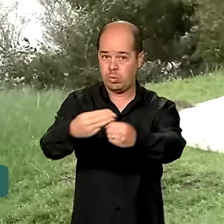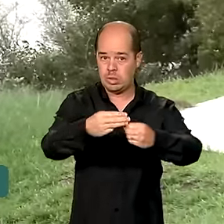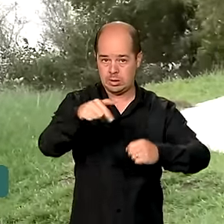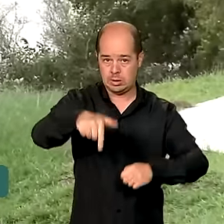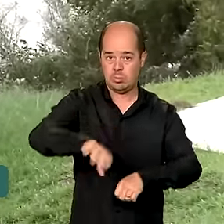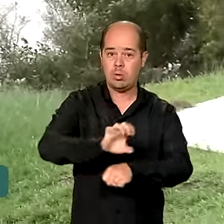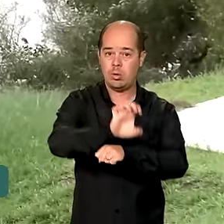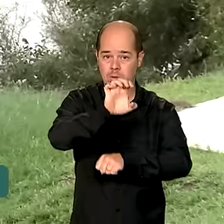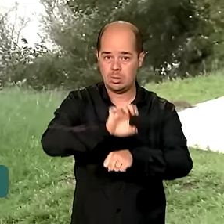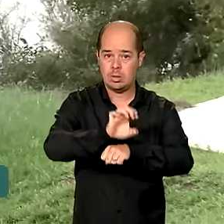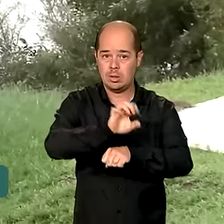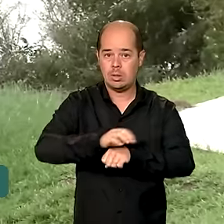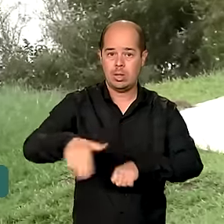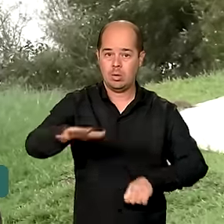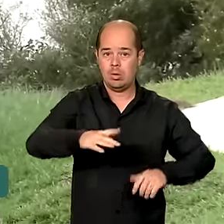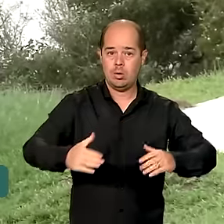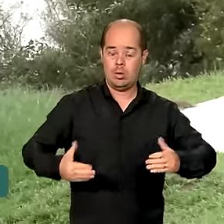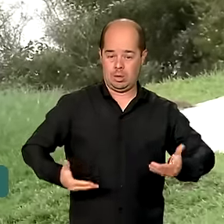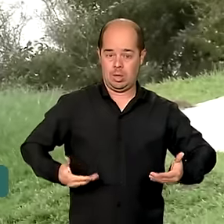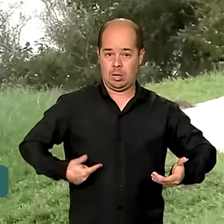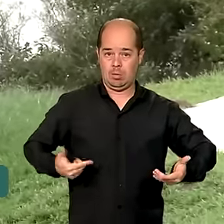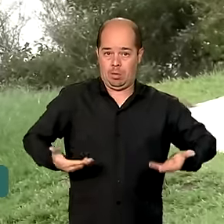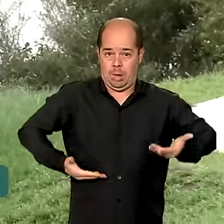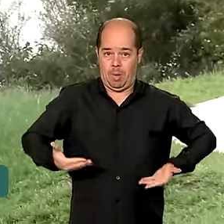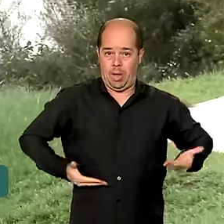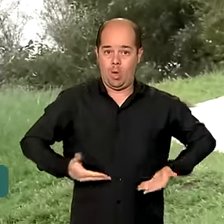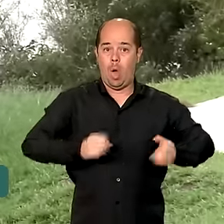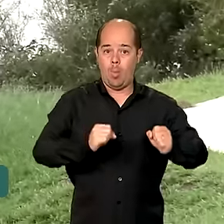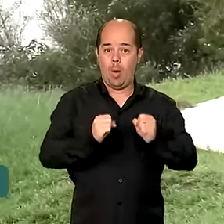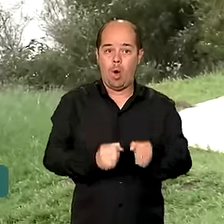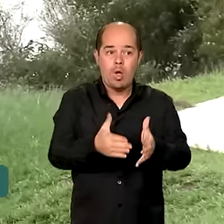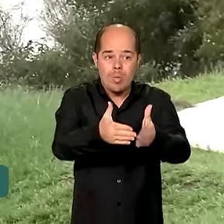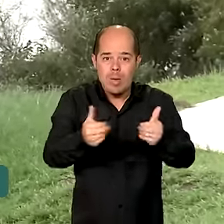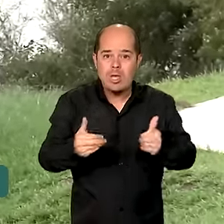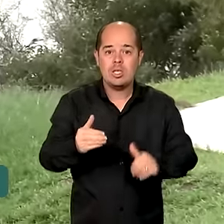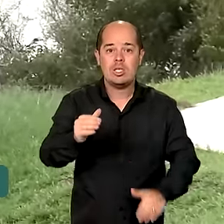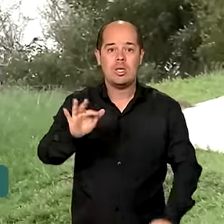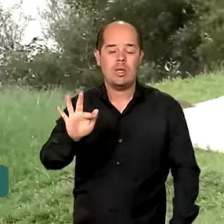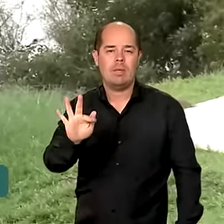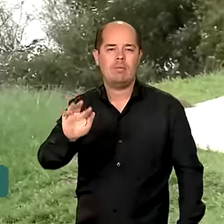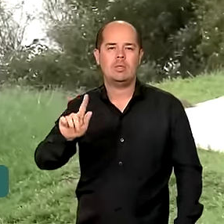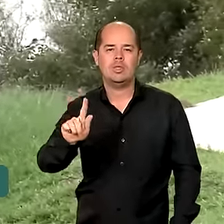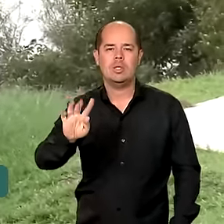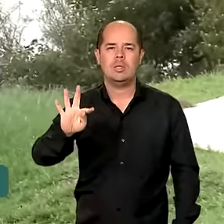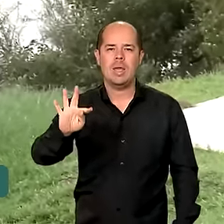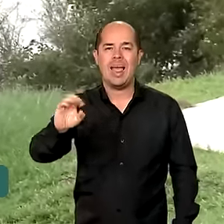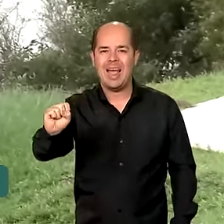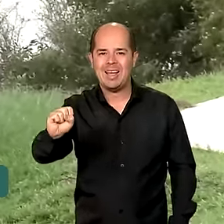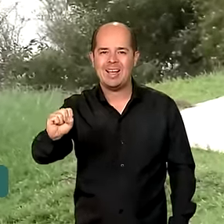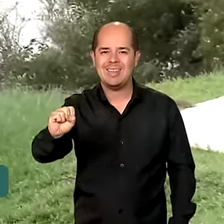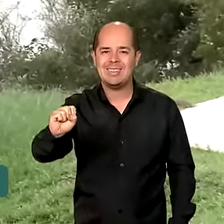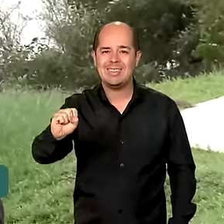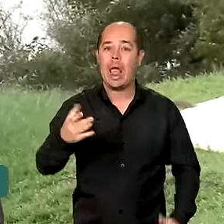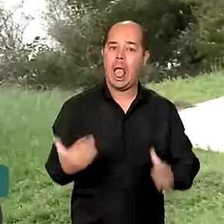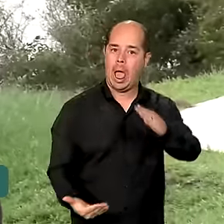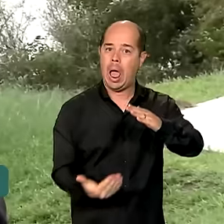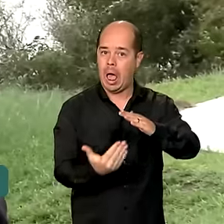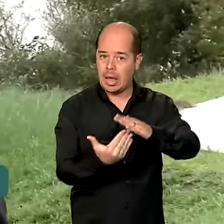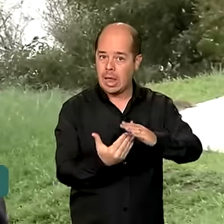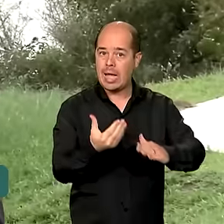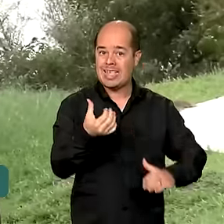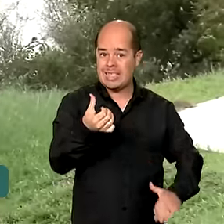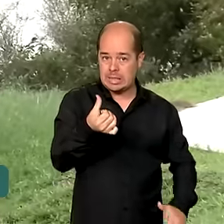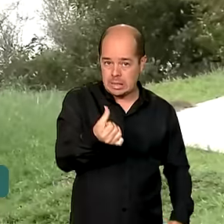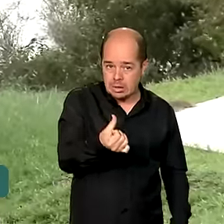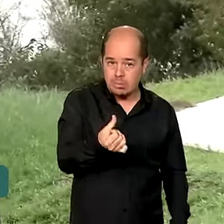o Fundo de Garantia do Tempo de Serviço por calamidade. O valor máximo para retirar é de R$ 6